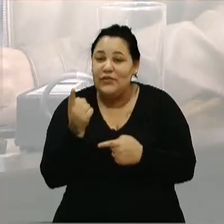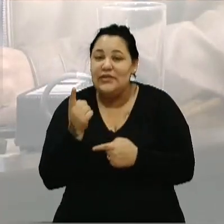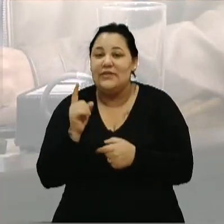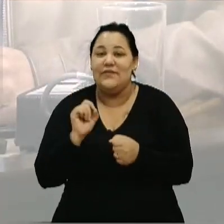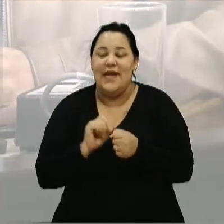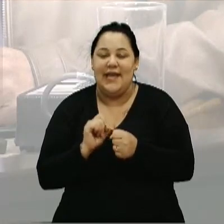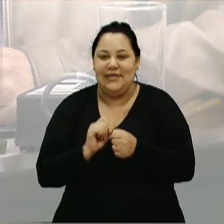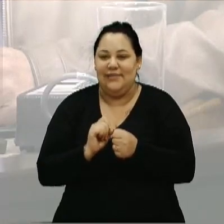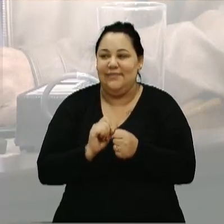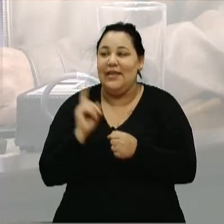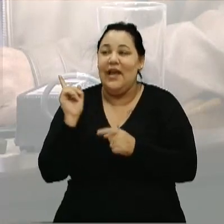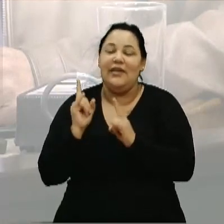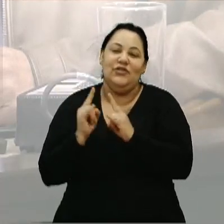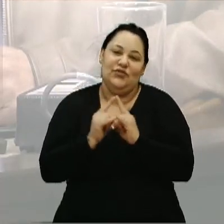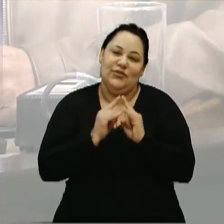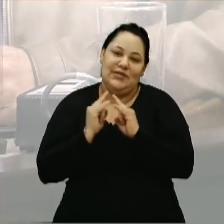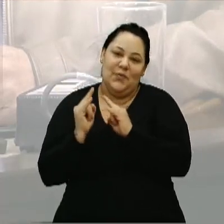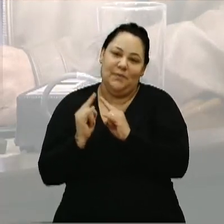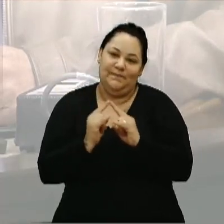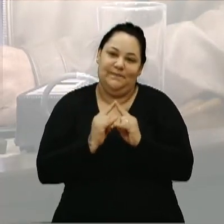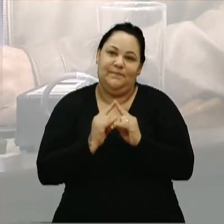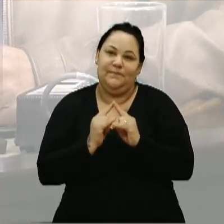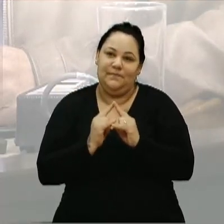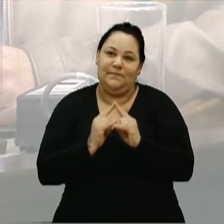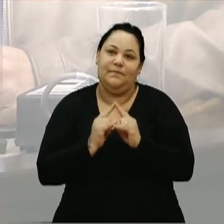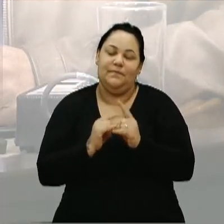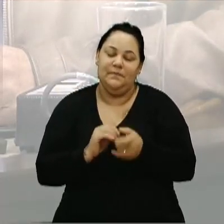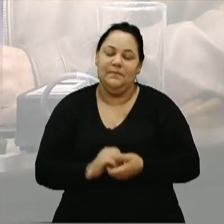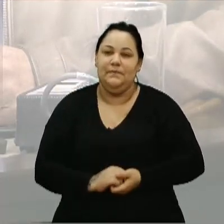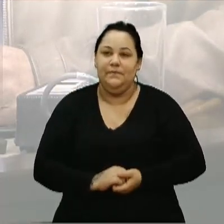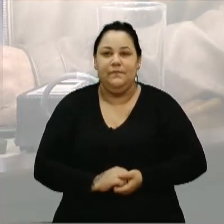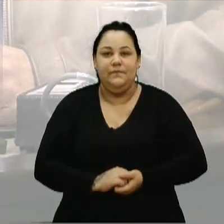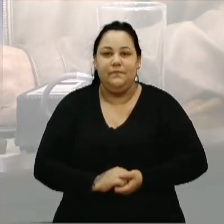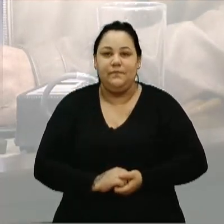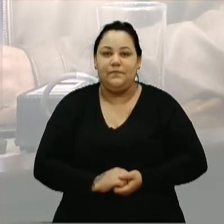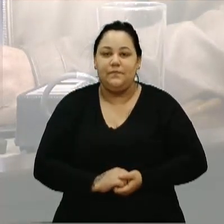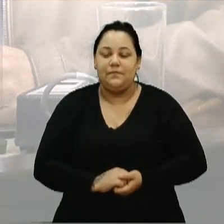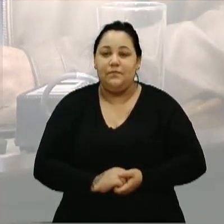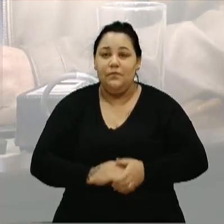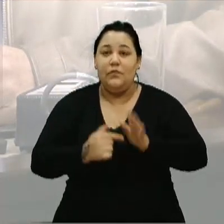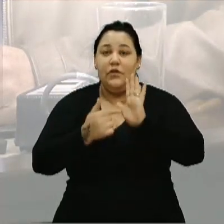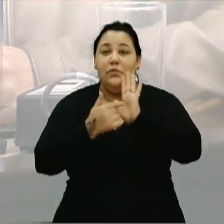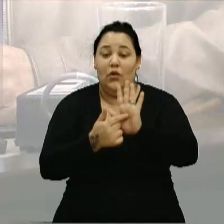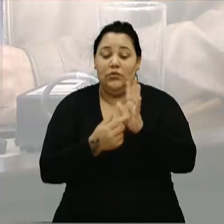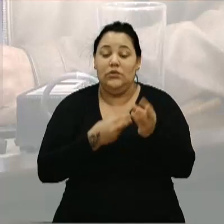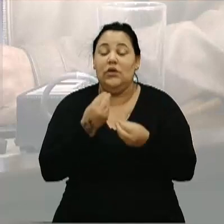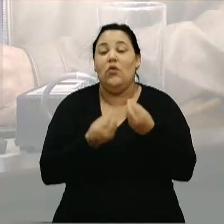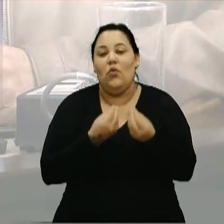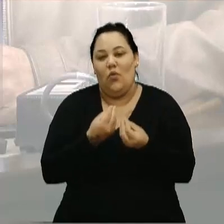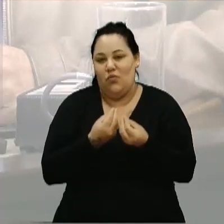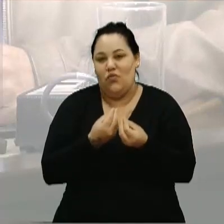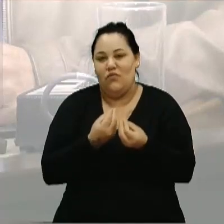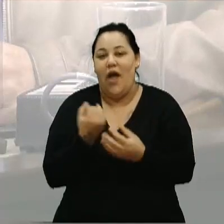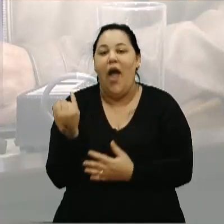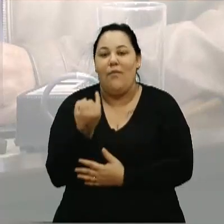realizado à frente desta instituição, que demonstra o quanto é importante